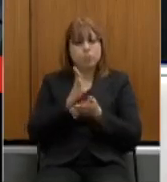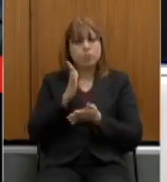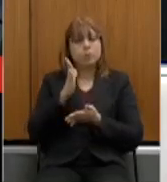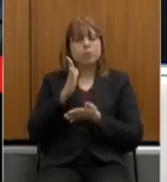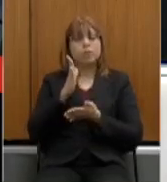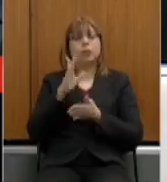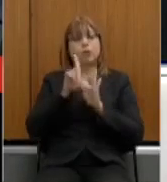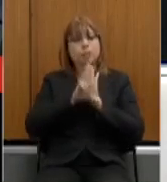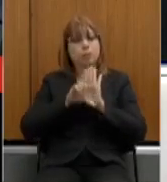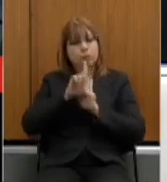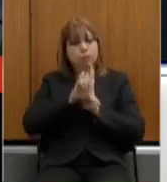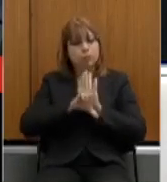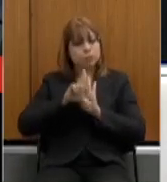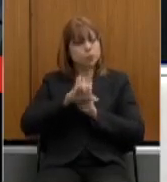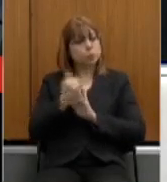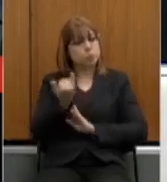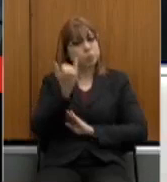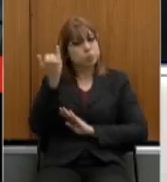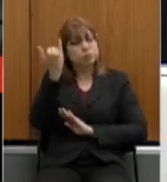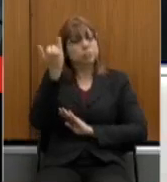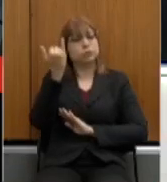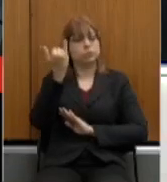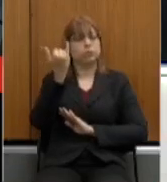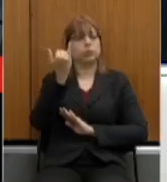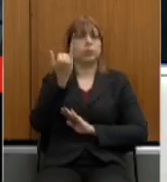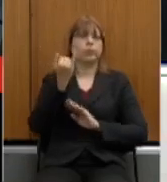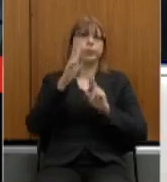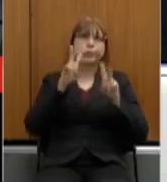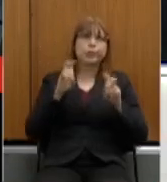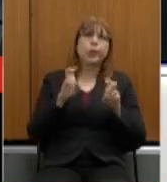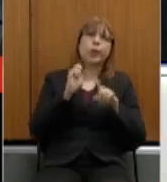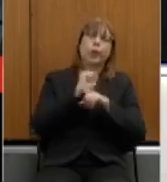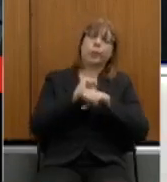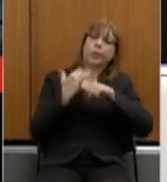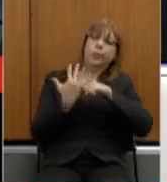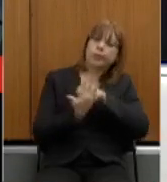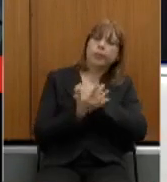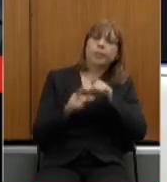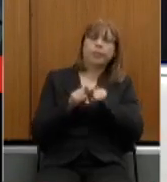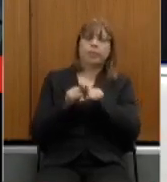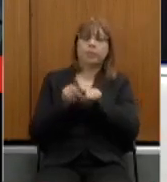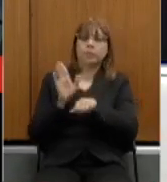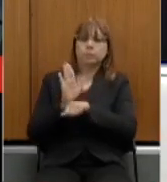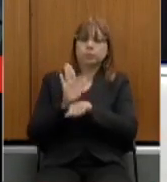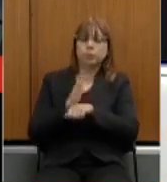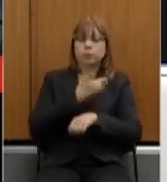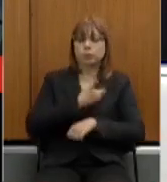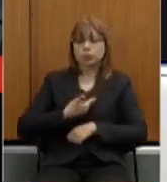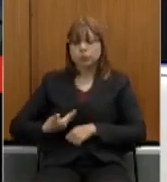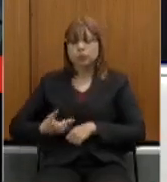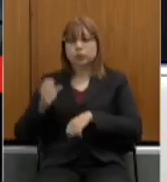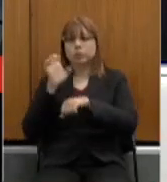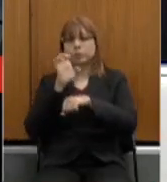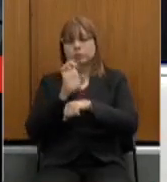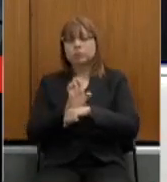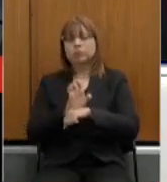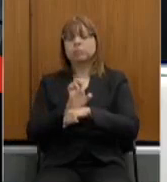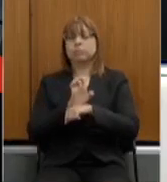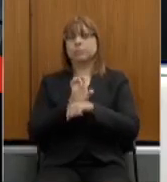para o enfrentamento da pandemia para o auxílio ao governo do Estado nas questões